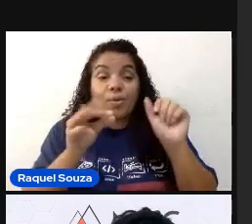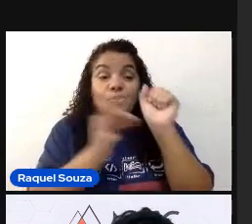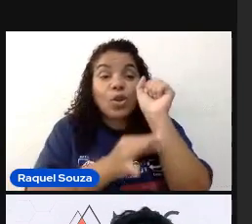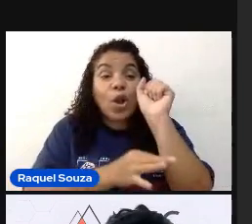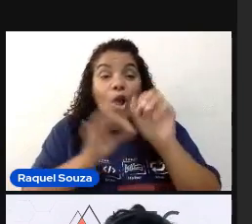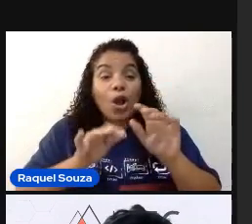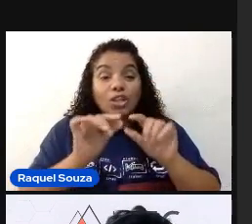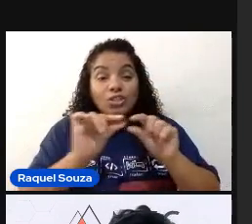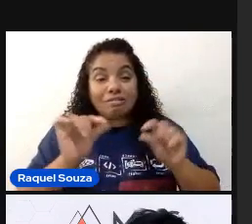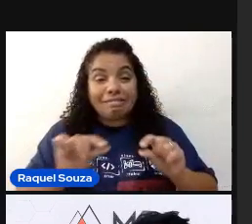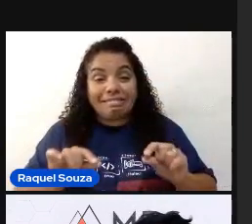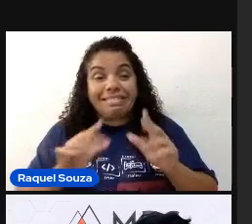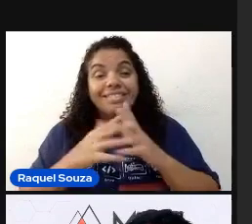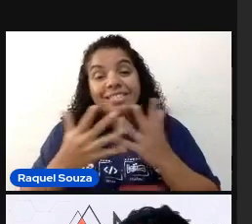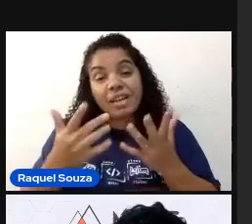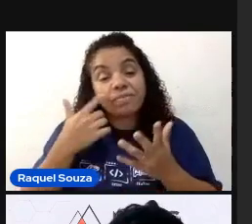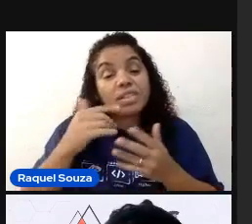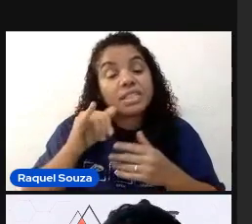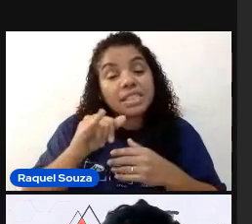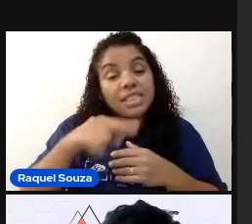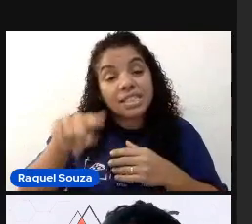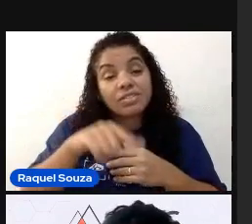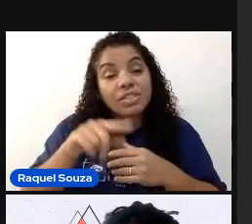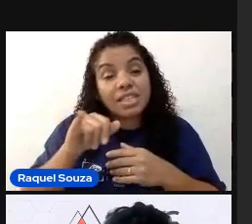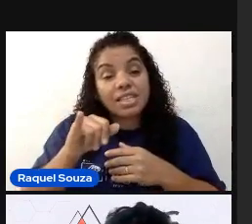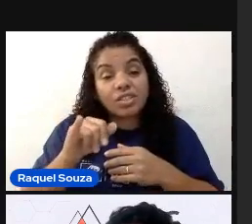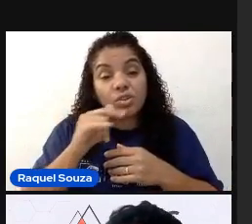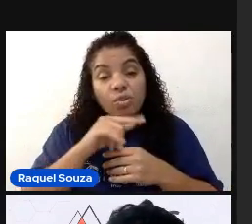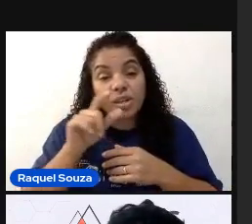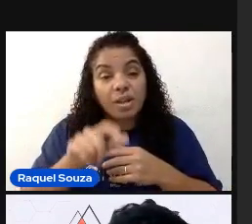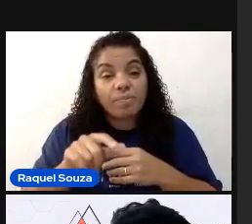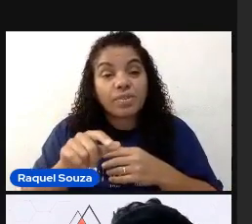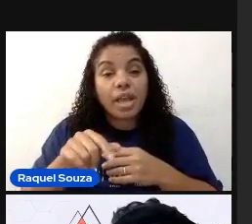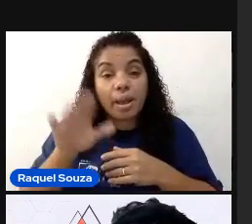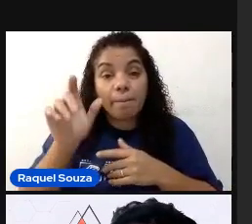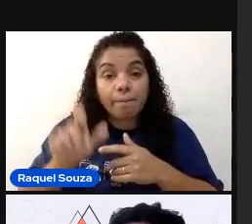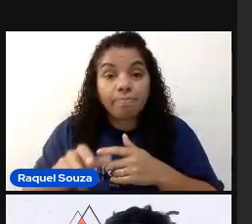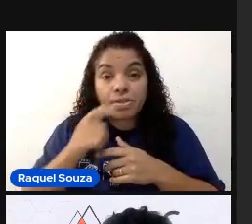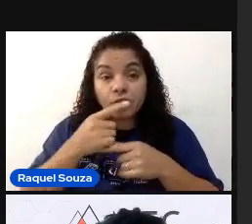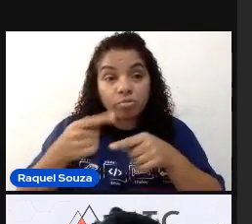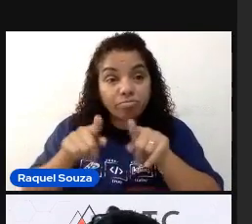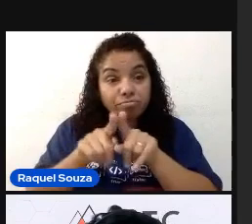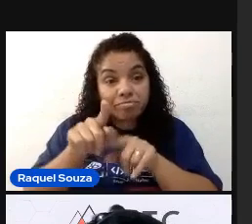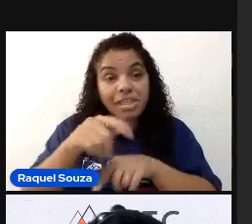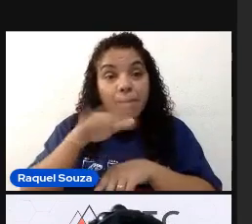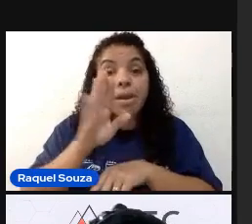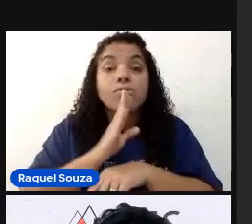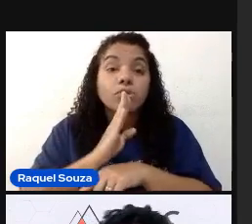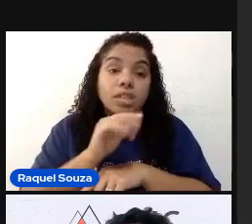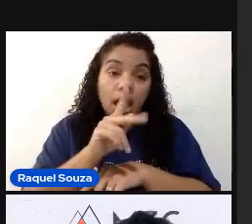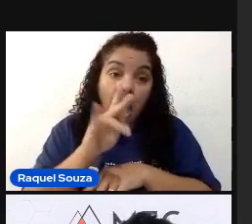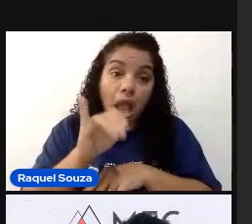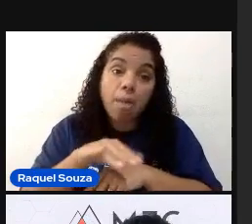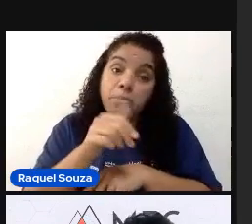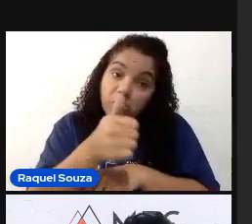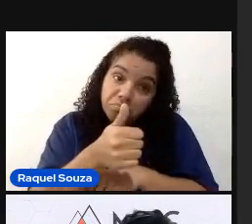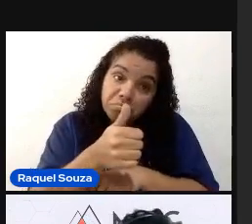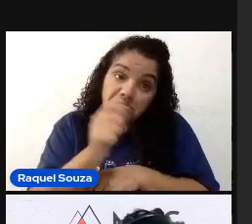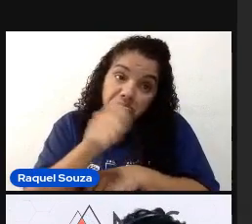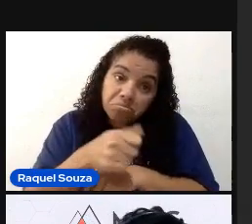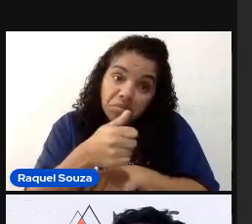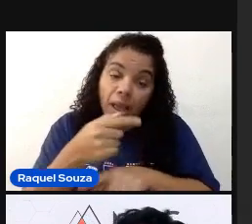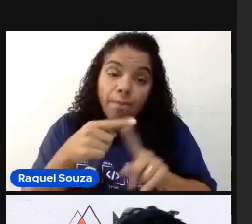caso a sua companhia tenha um pouco mais de conhecimento no Appium, pode ser uma boa possibilidade, mas